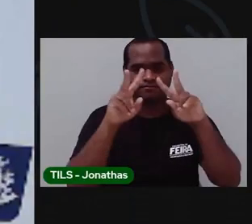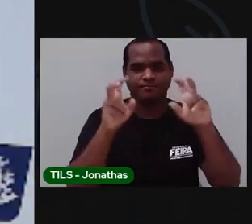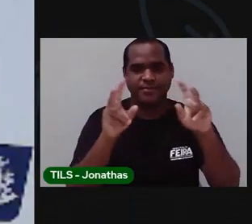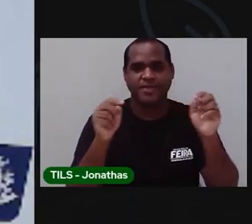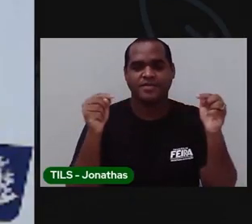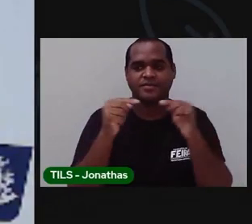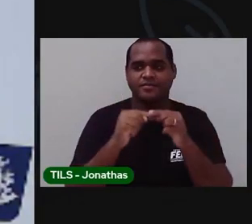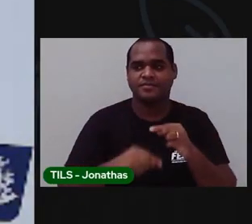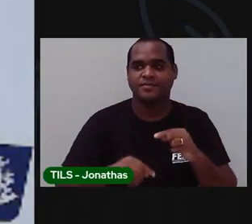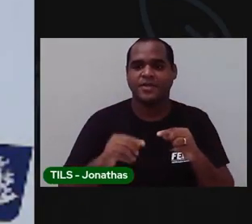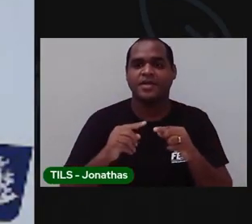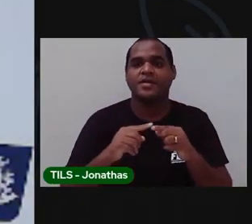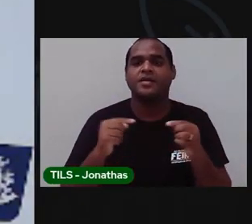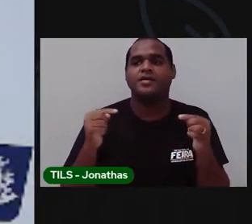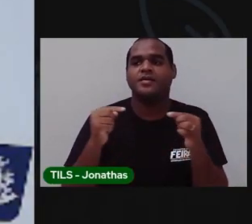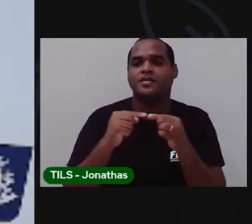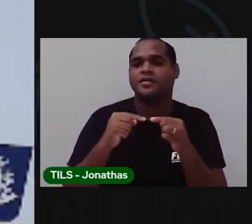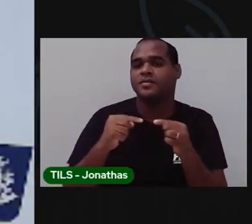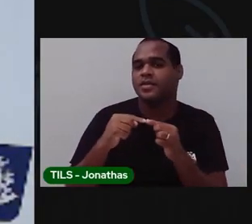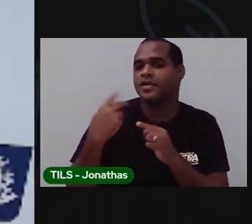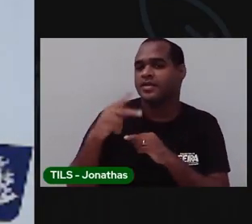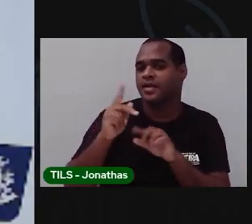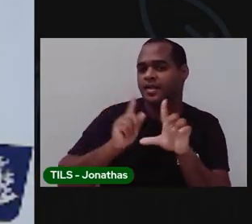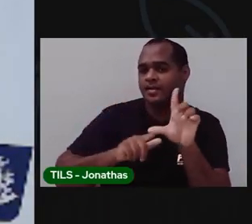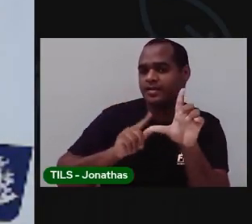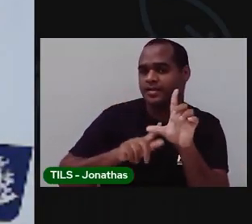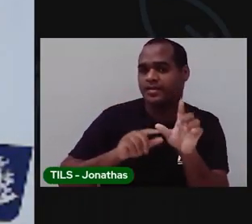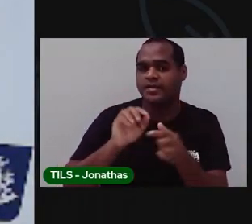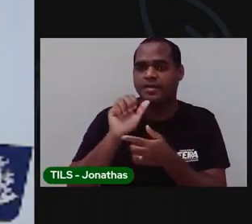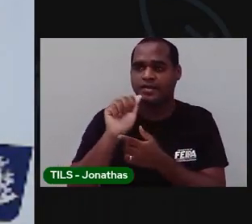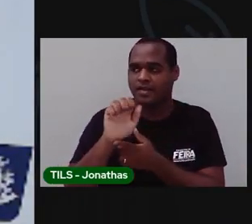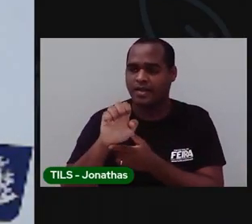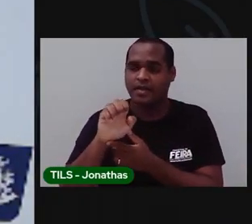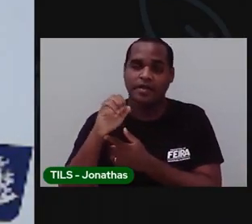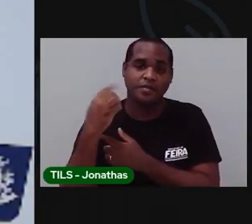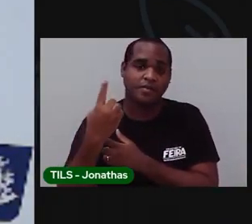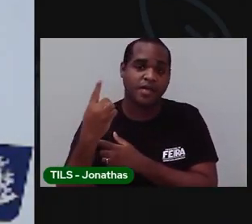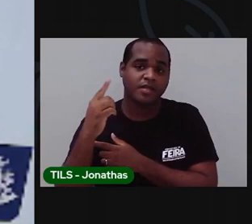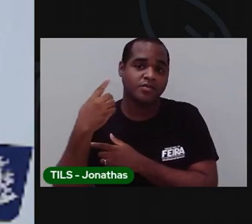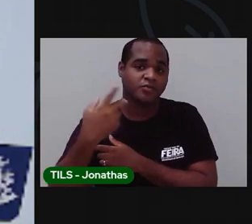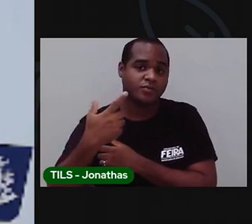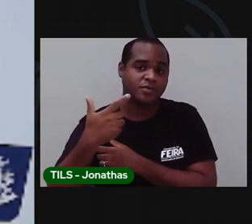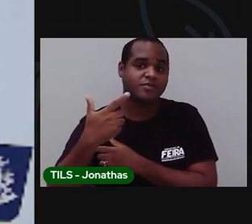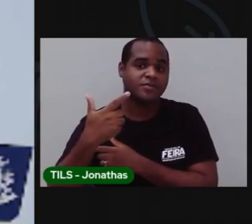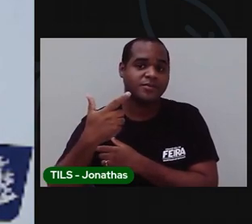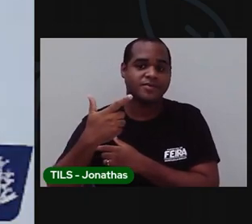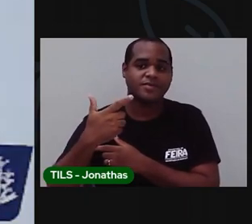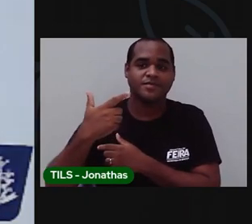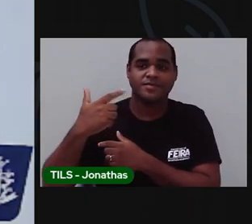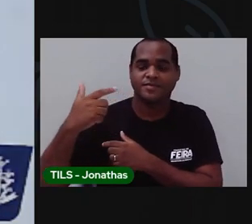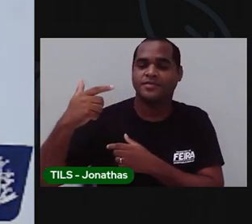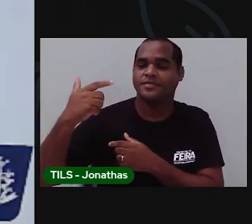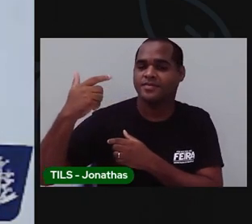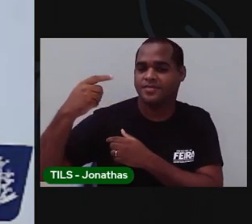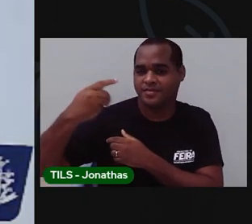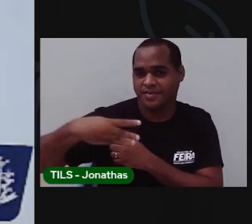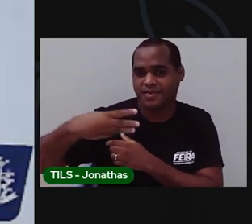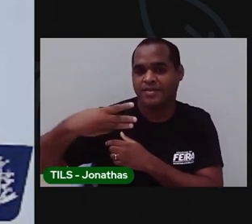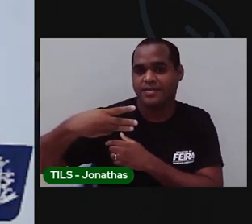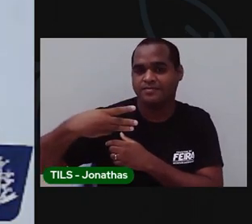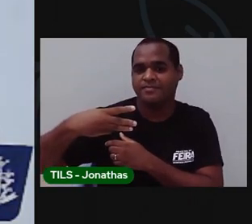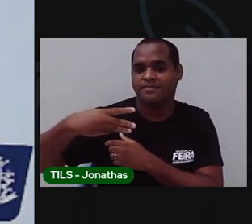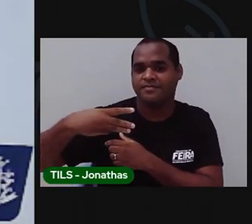Era uma vez. Onde é que fica a letrinha E? É a primeira, segunda, terceira letra. Entendeu?